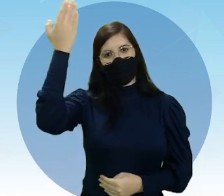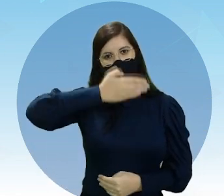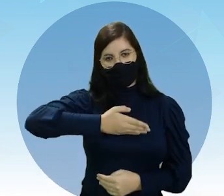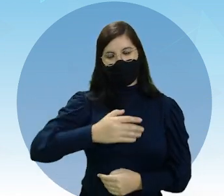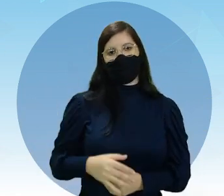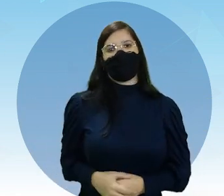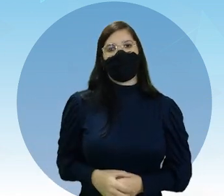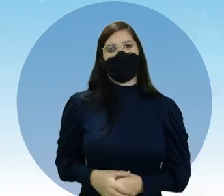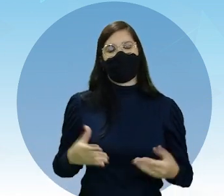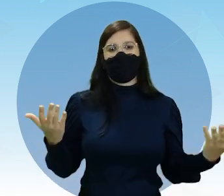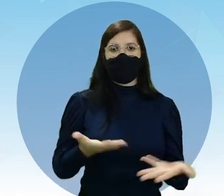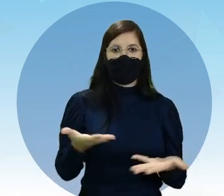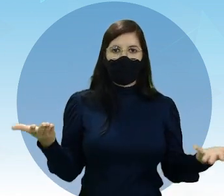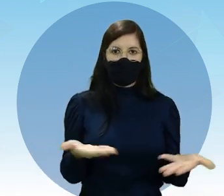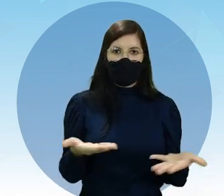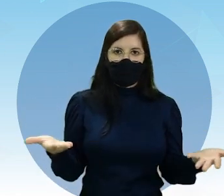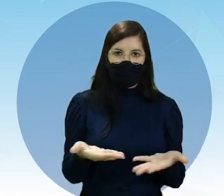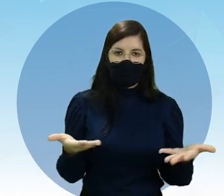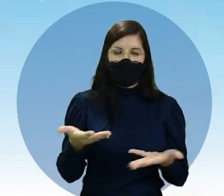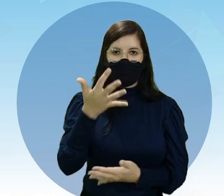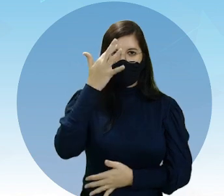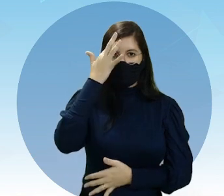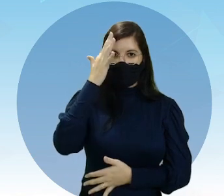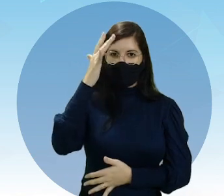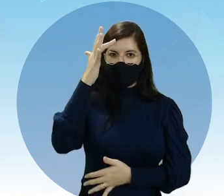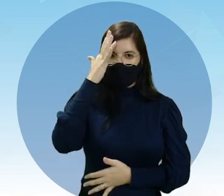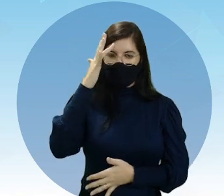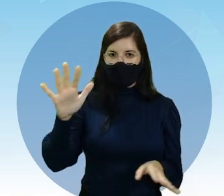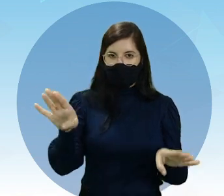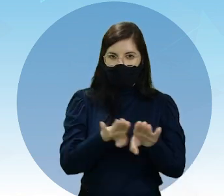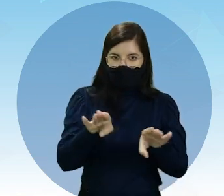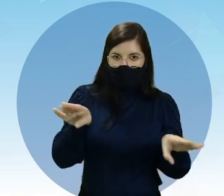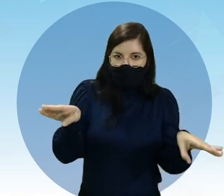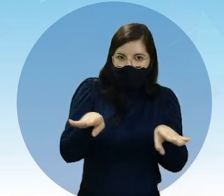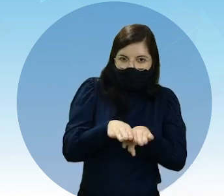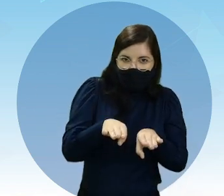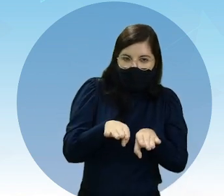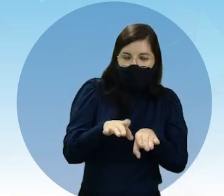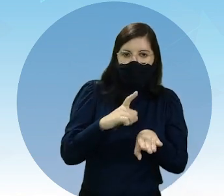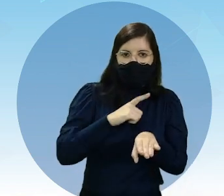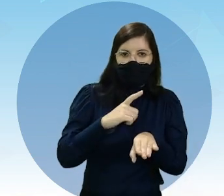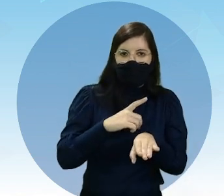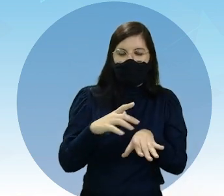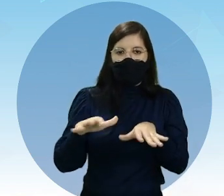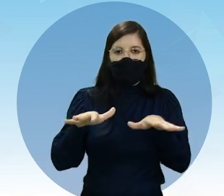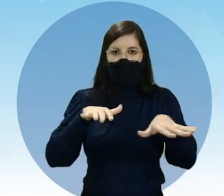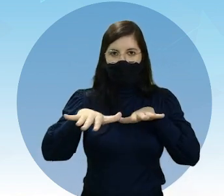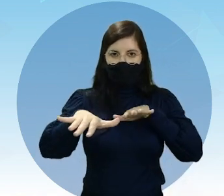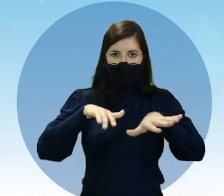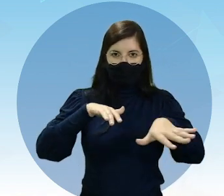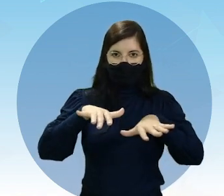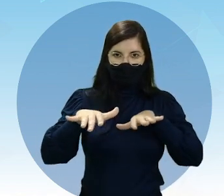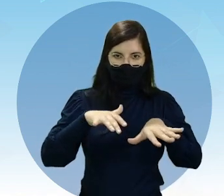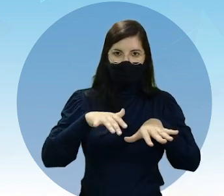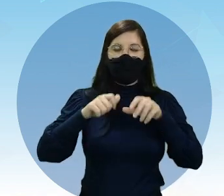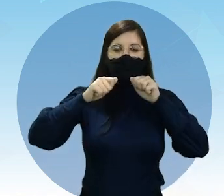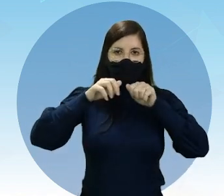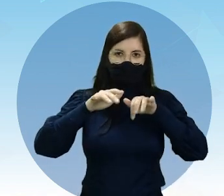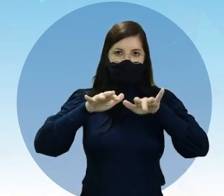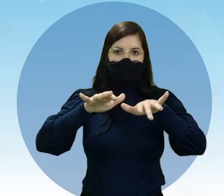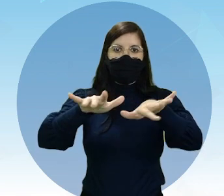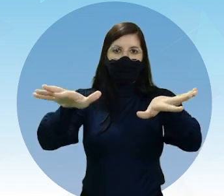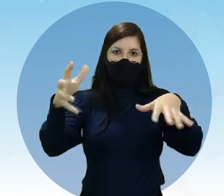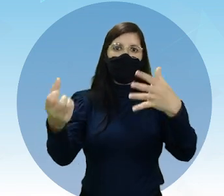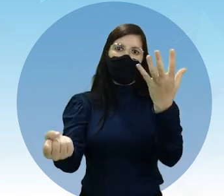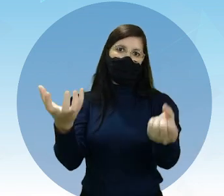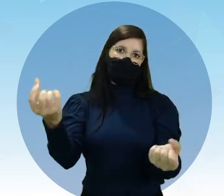Atualmente, com a teoria tectônica das placas, a teoria continental, ela é amplamente